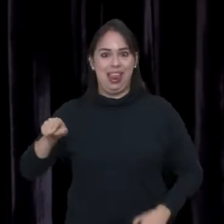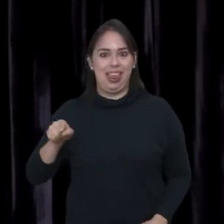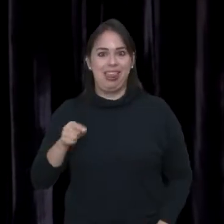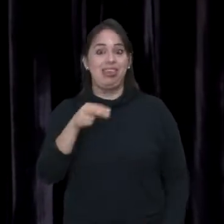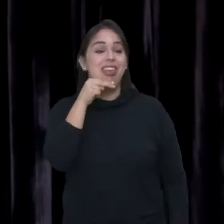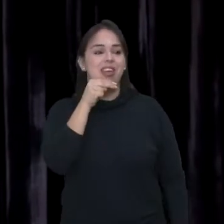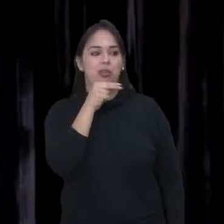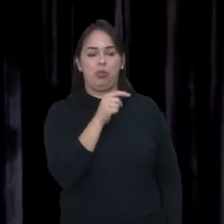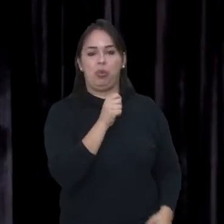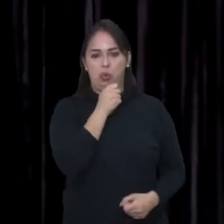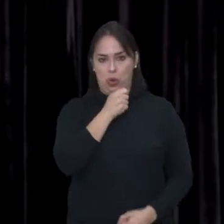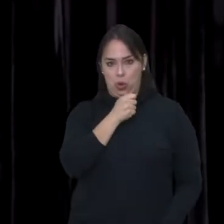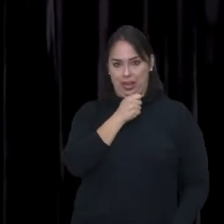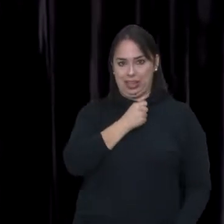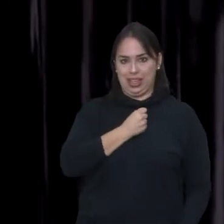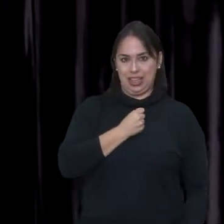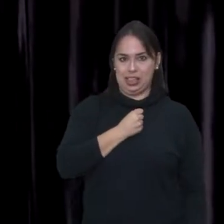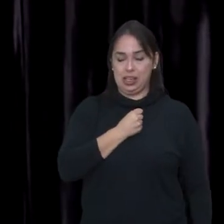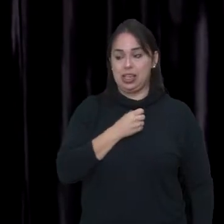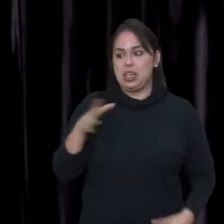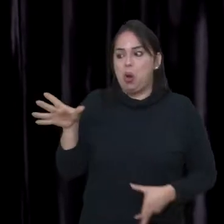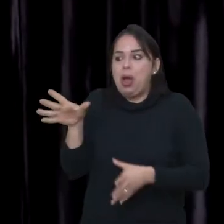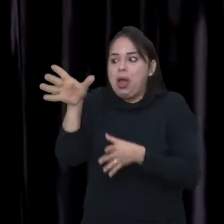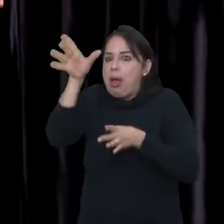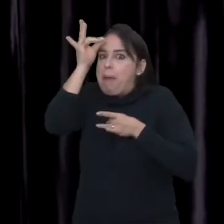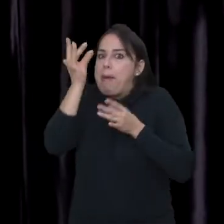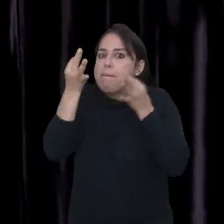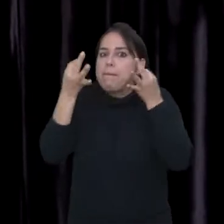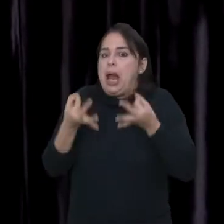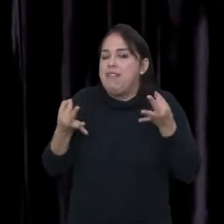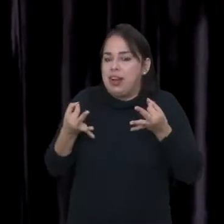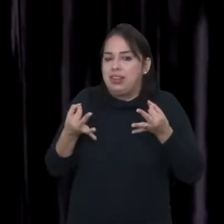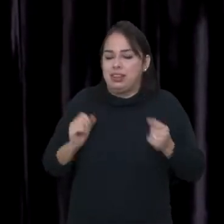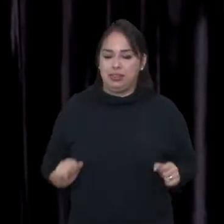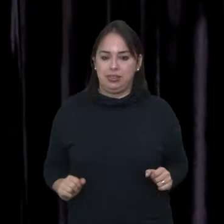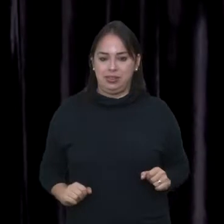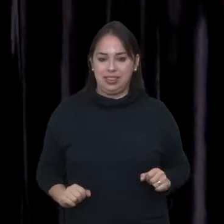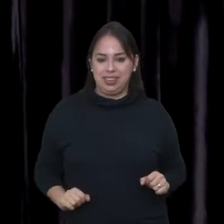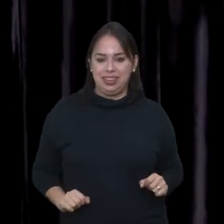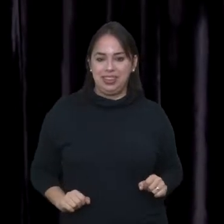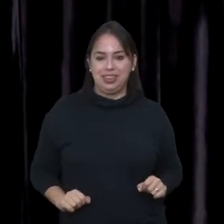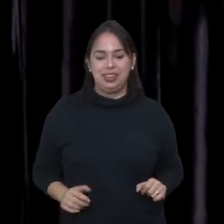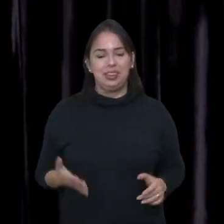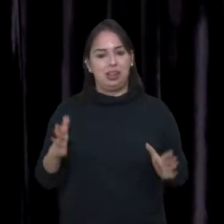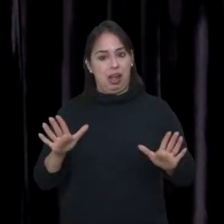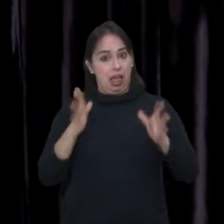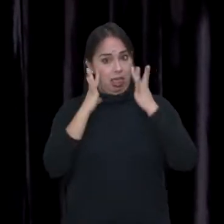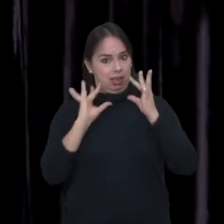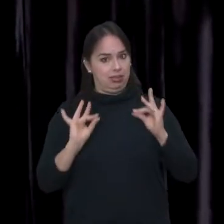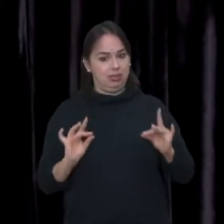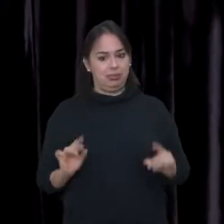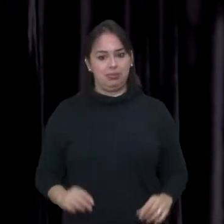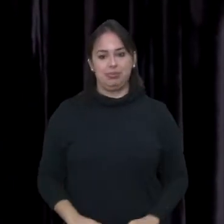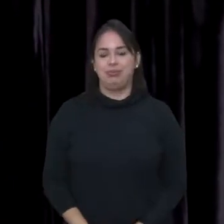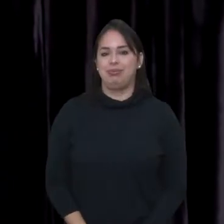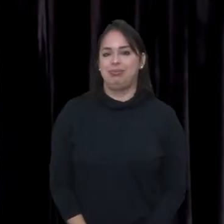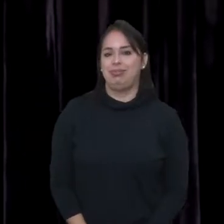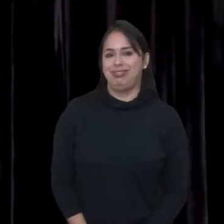neto do Silvio Santos. E eu consigo fazer uma imitação perfeita do Tiago Abravanel. Presta atenção.